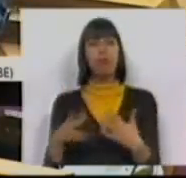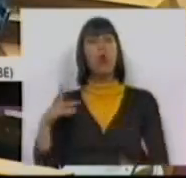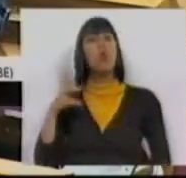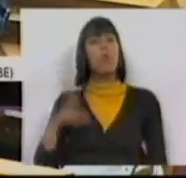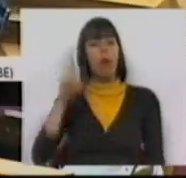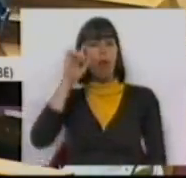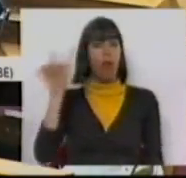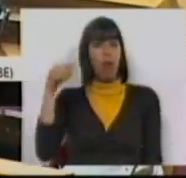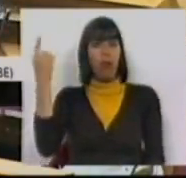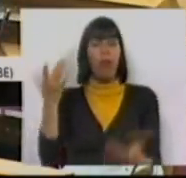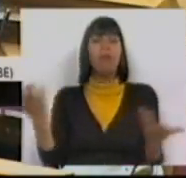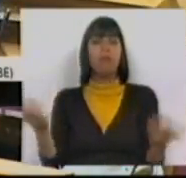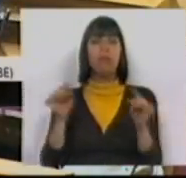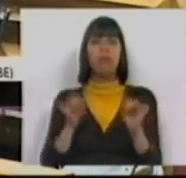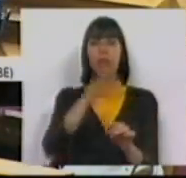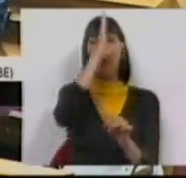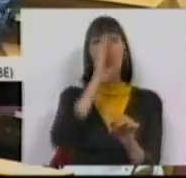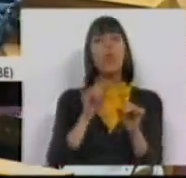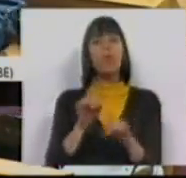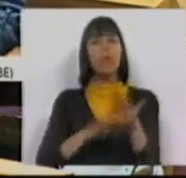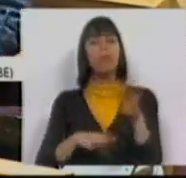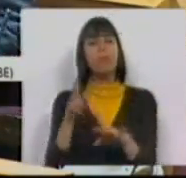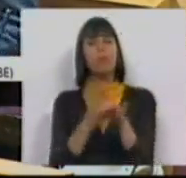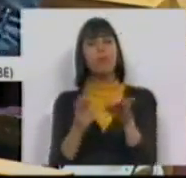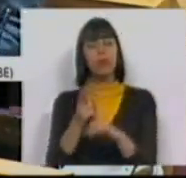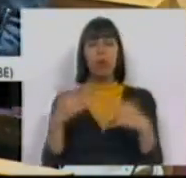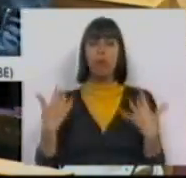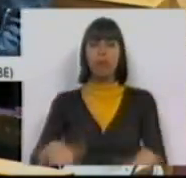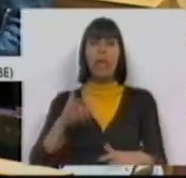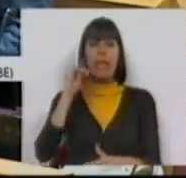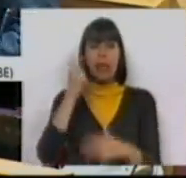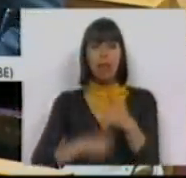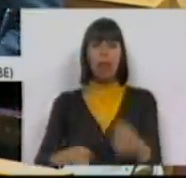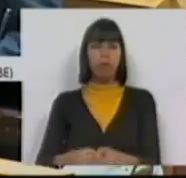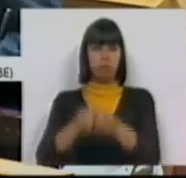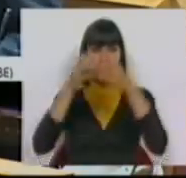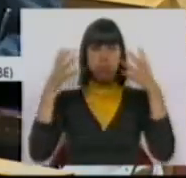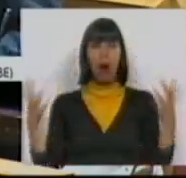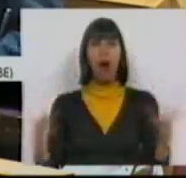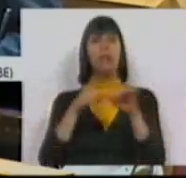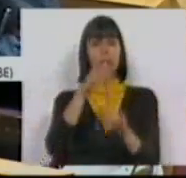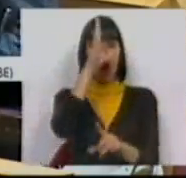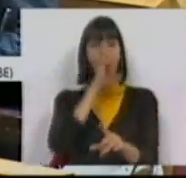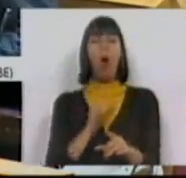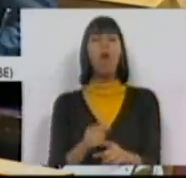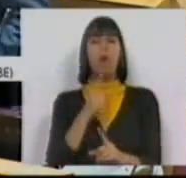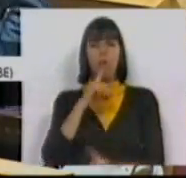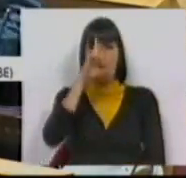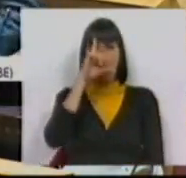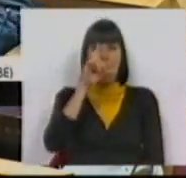portugueses sabem é que este Governo fez um aumento histórico de impostos. Este Governo aumentou